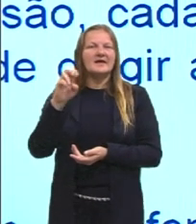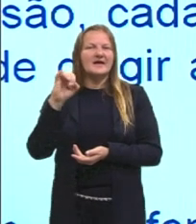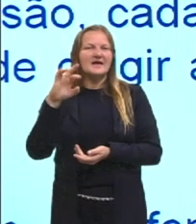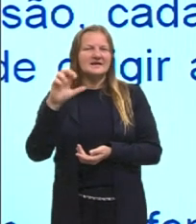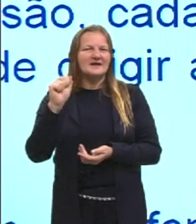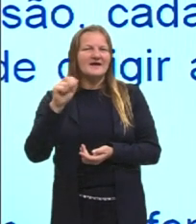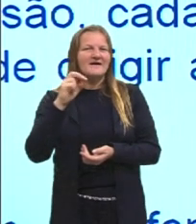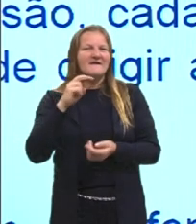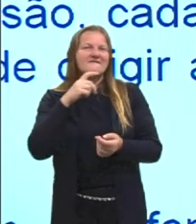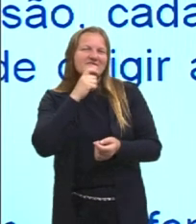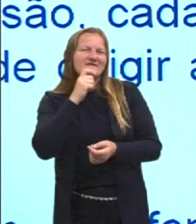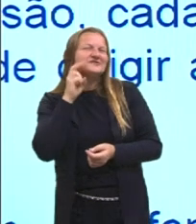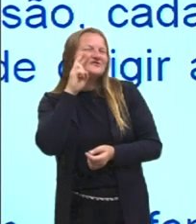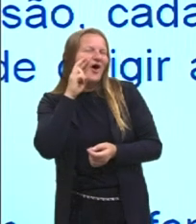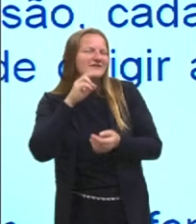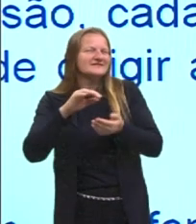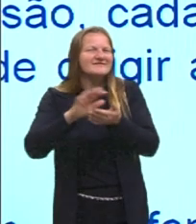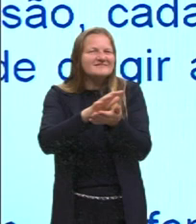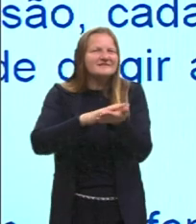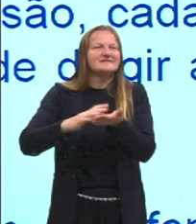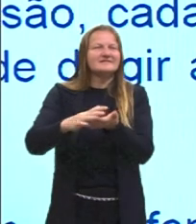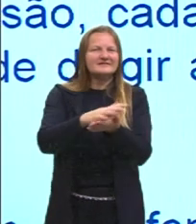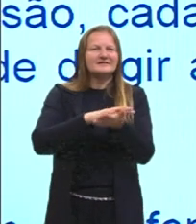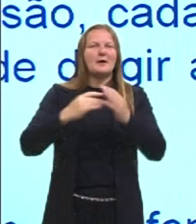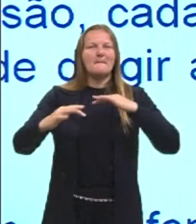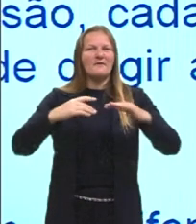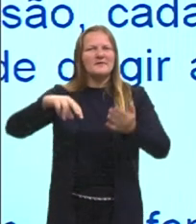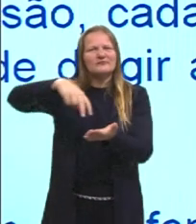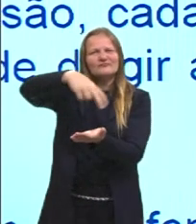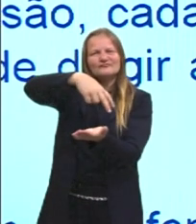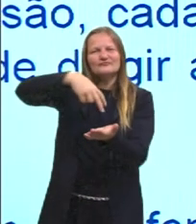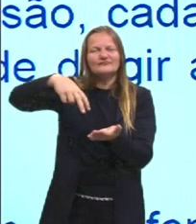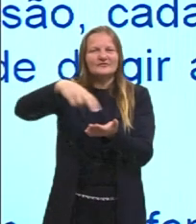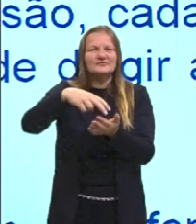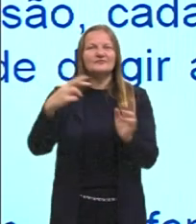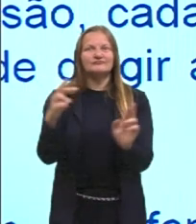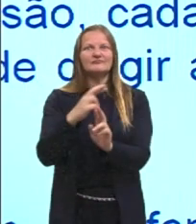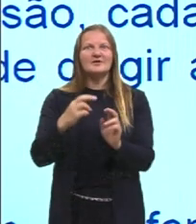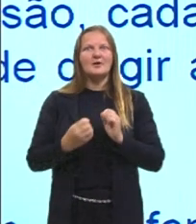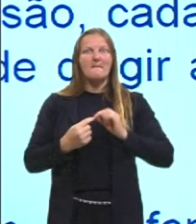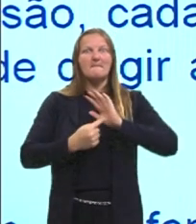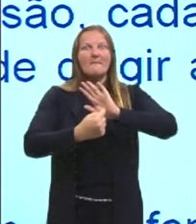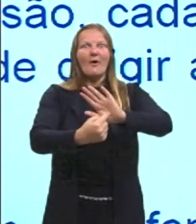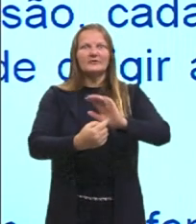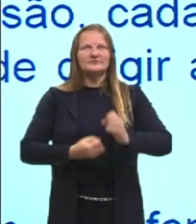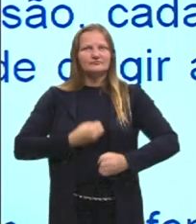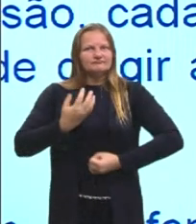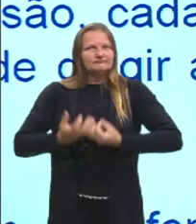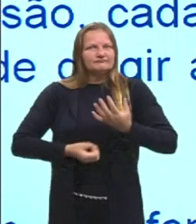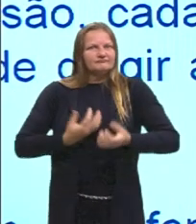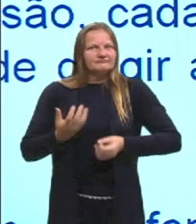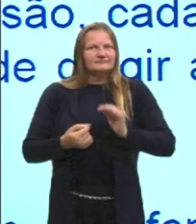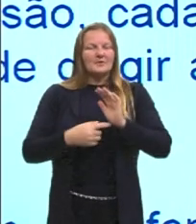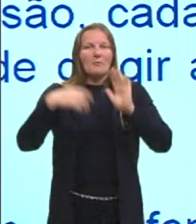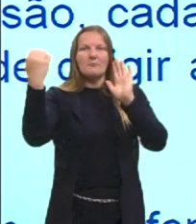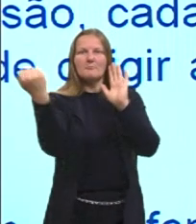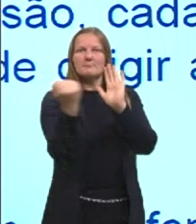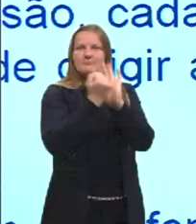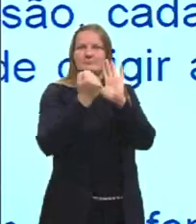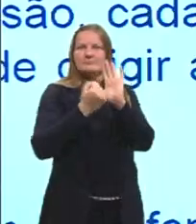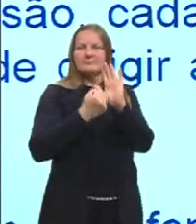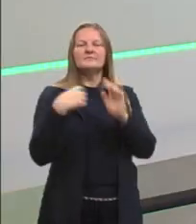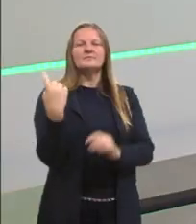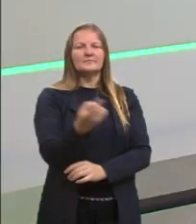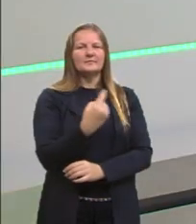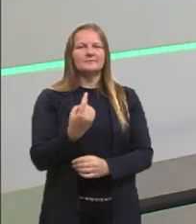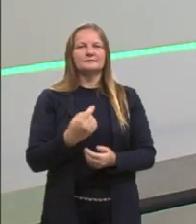periferia, com o samba, com o movimento, com a dança, né, e essa obra dele, assim, foi muito marcante aqui para nós, tá.